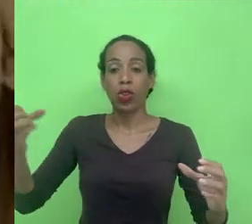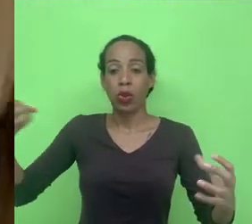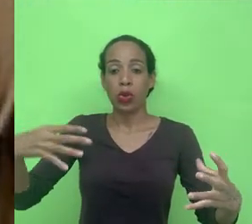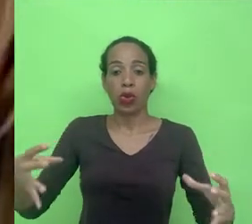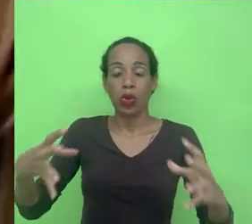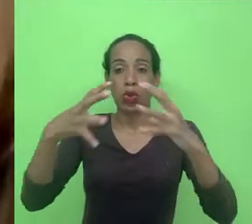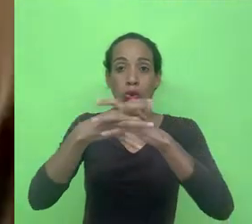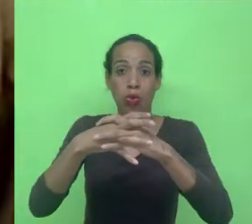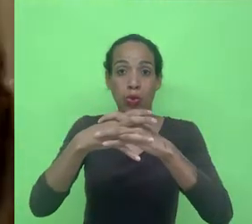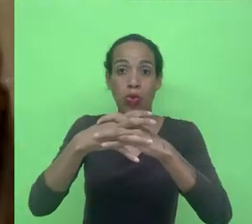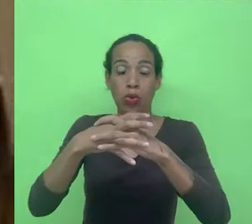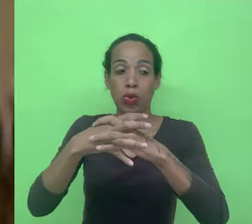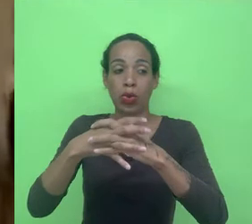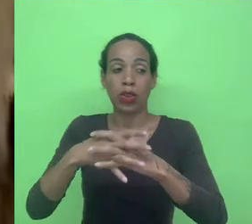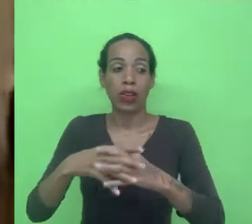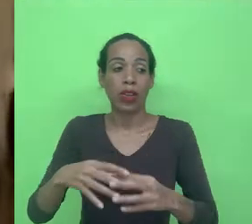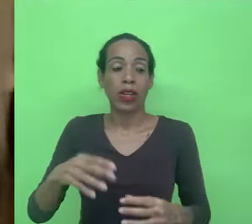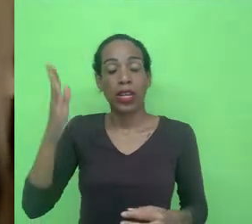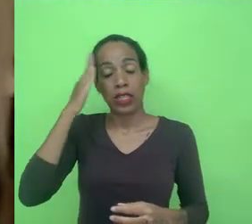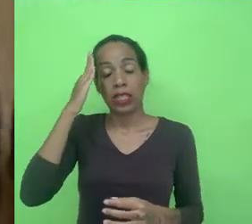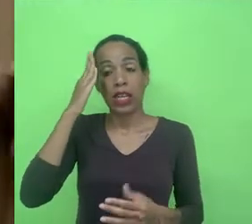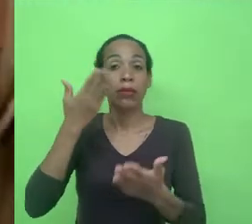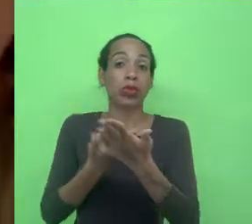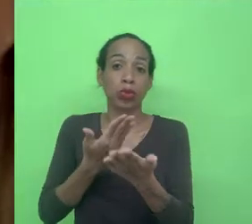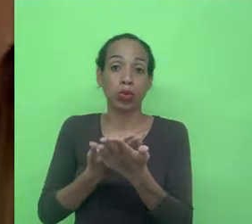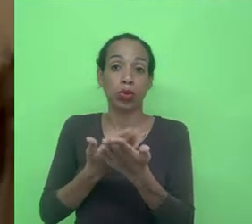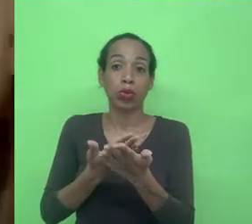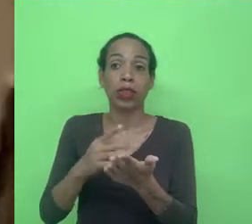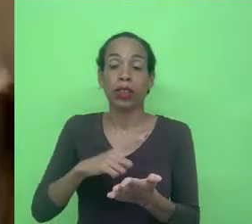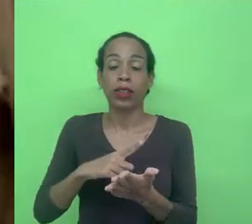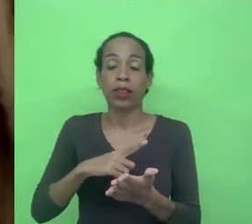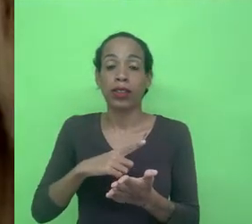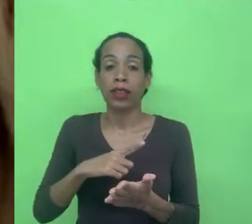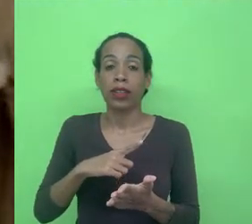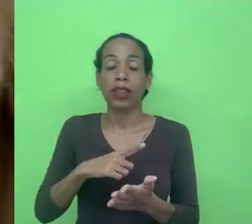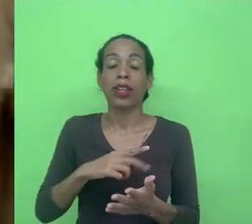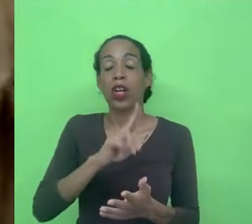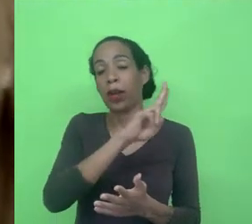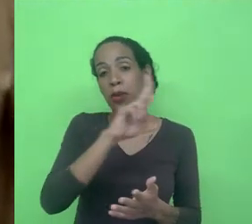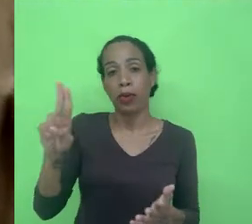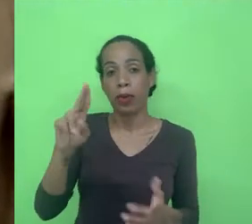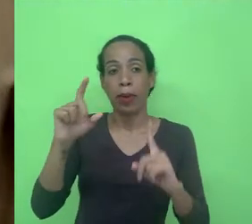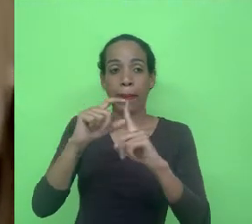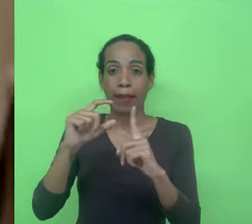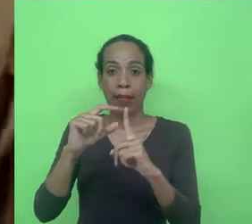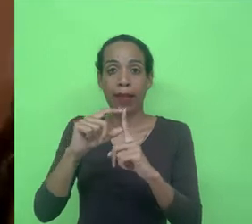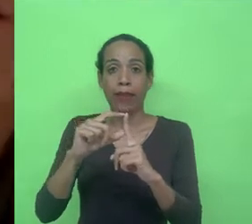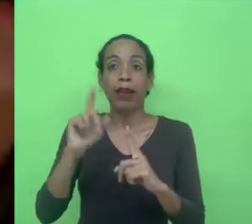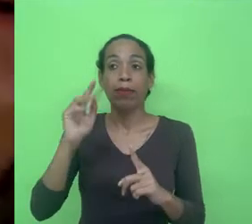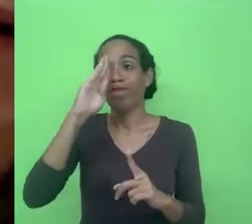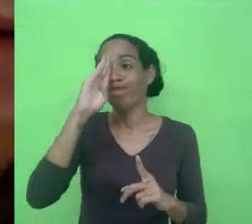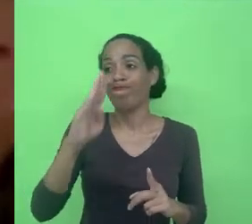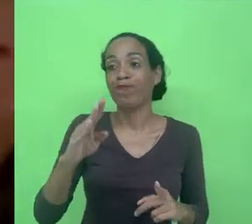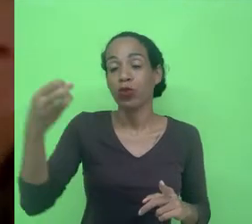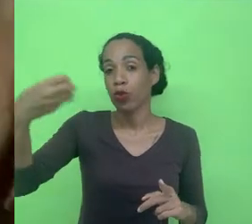logia que exprime a noção de estudo tem-se a composição dadologia que objetiva o conhecimento desse novo